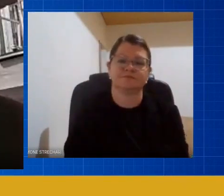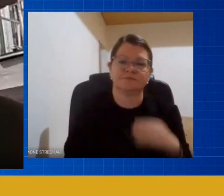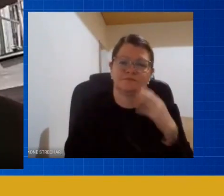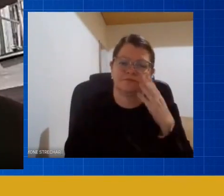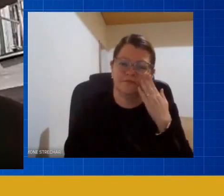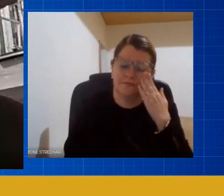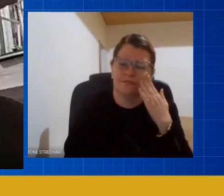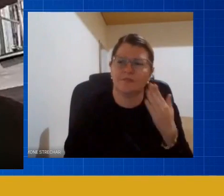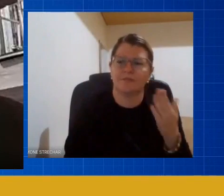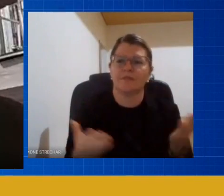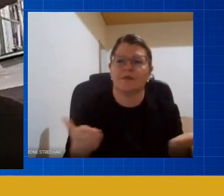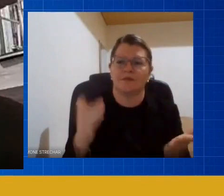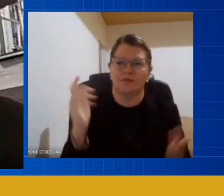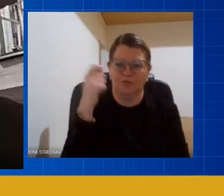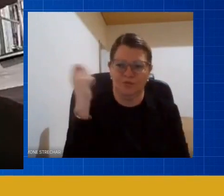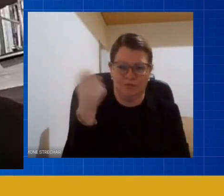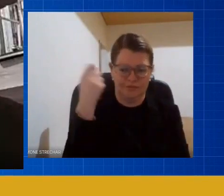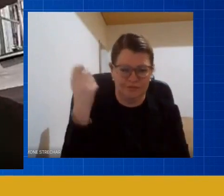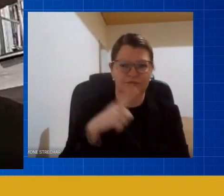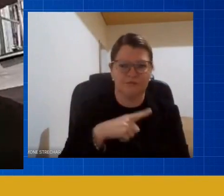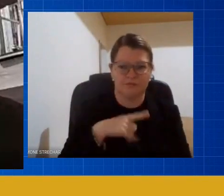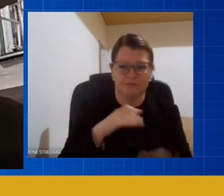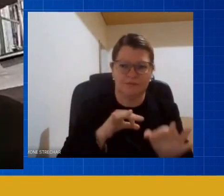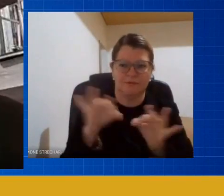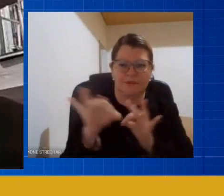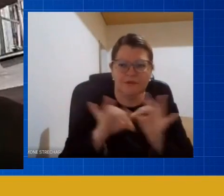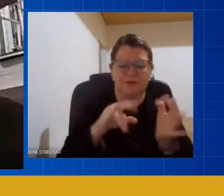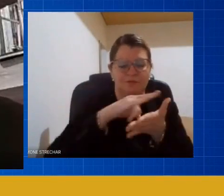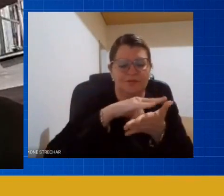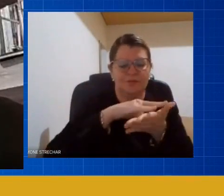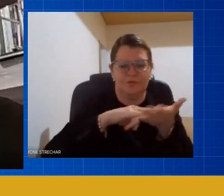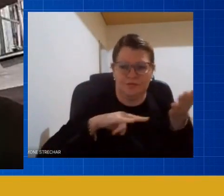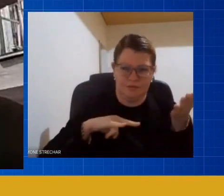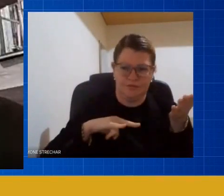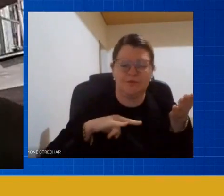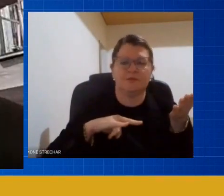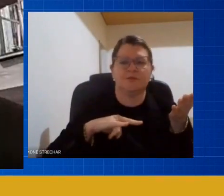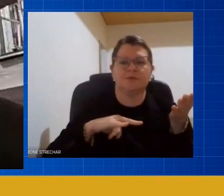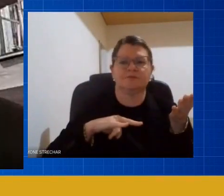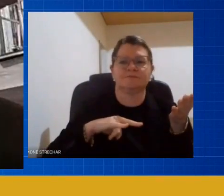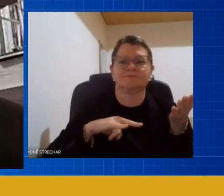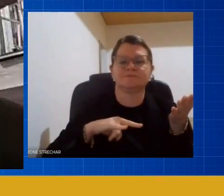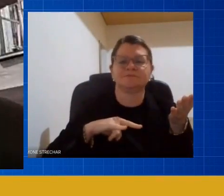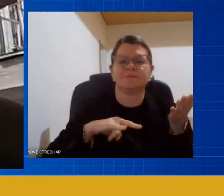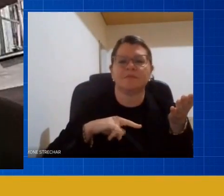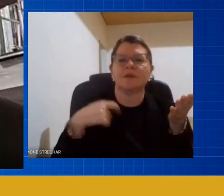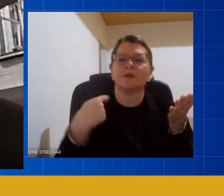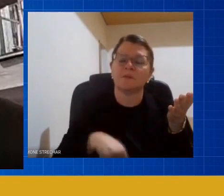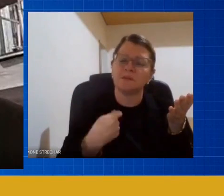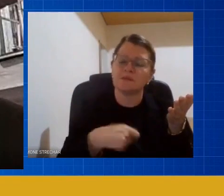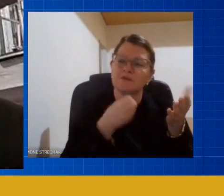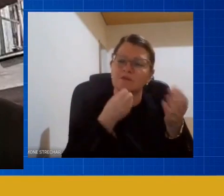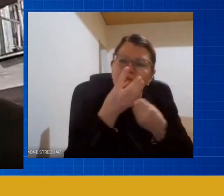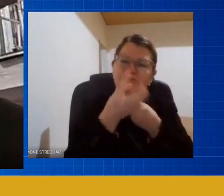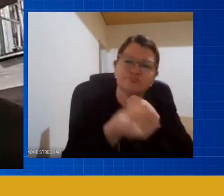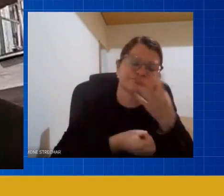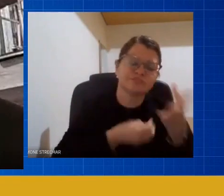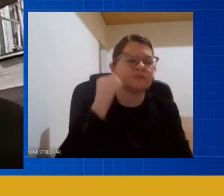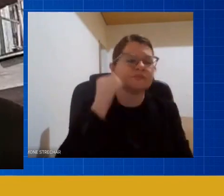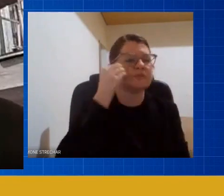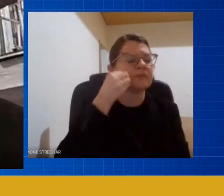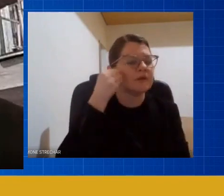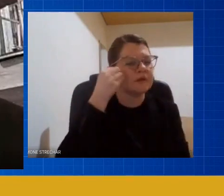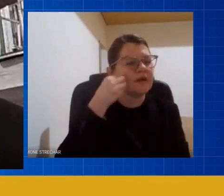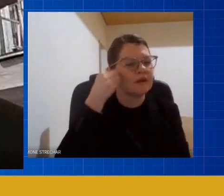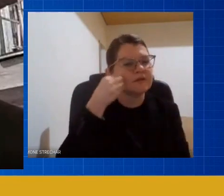elaborando um documento onde pediu que nós relatássemos experiências que a gente tem vivenciado